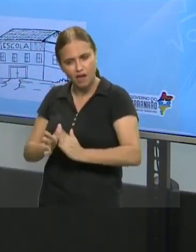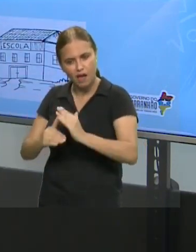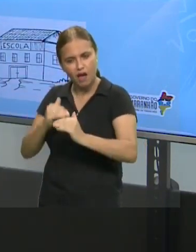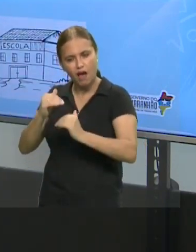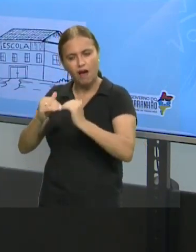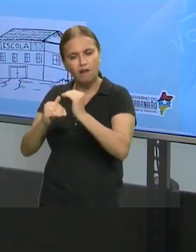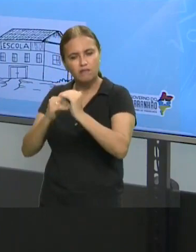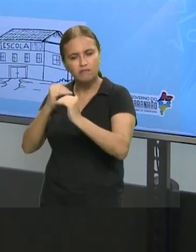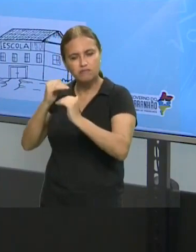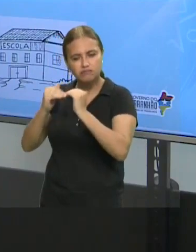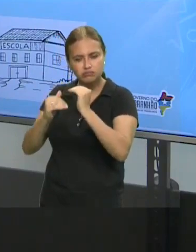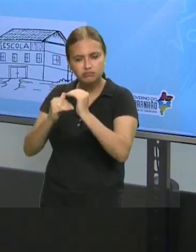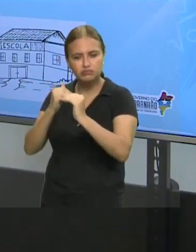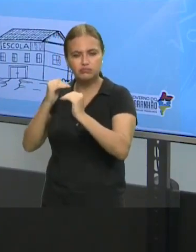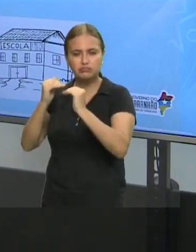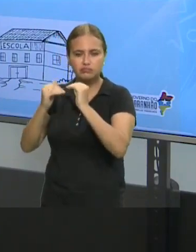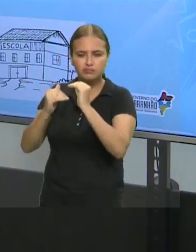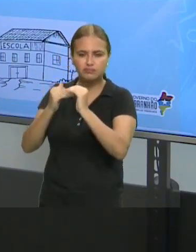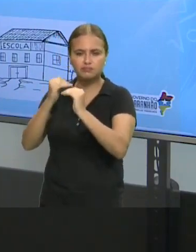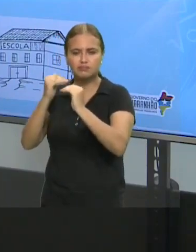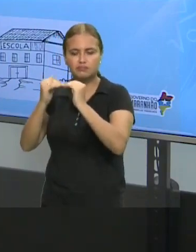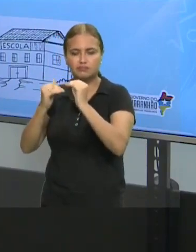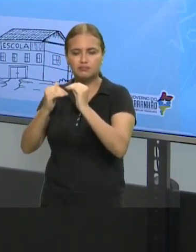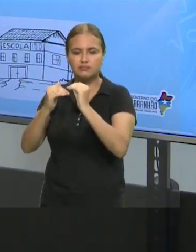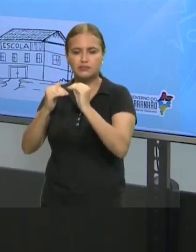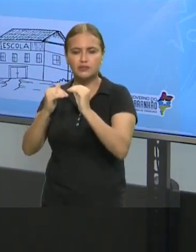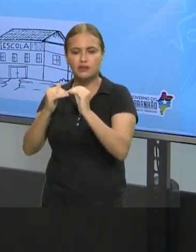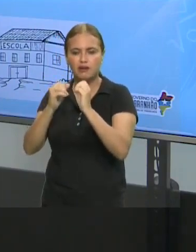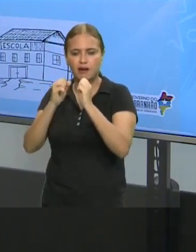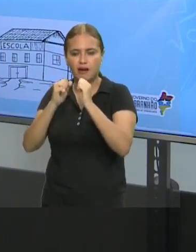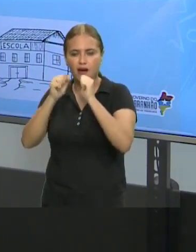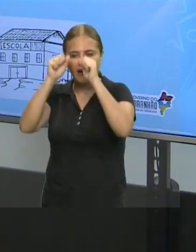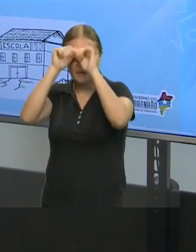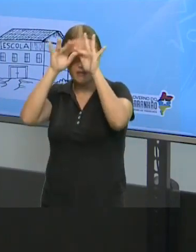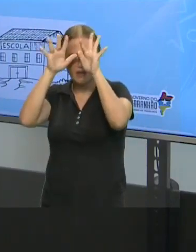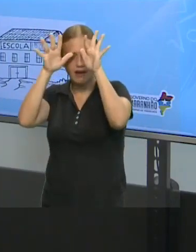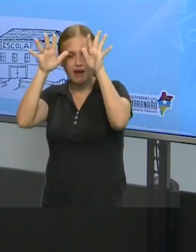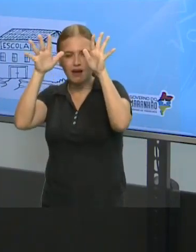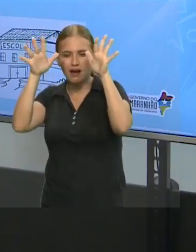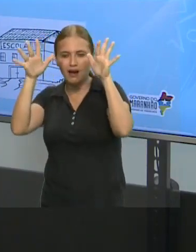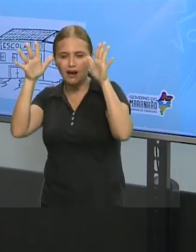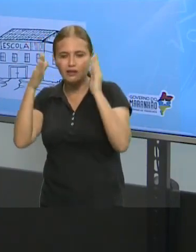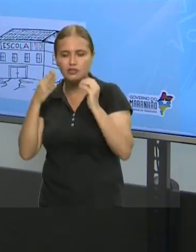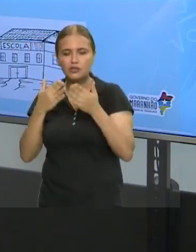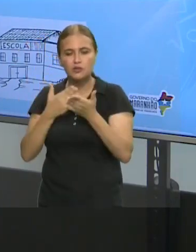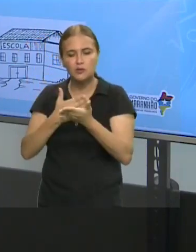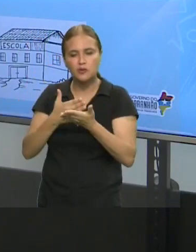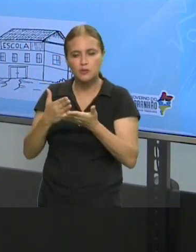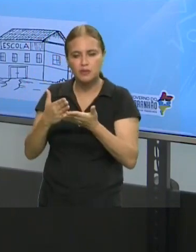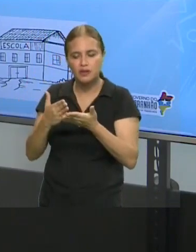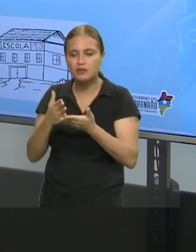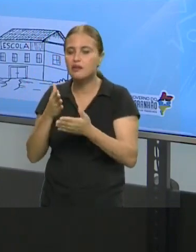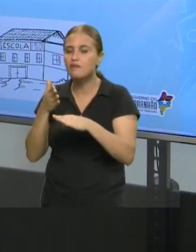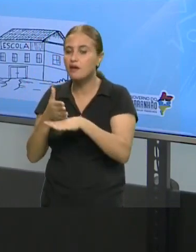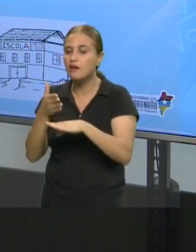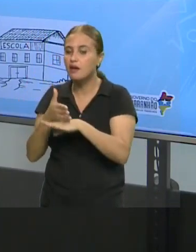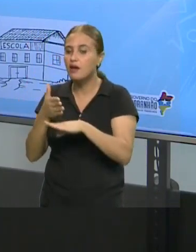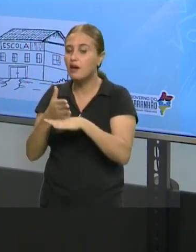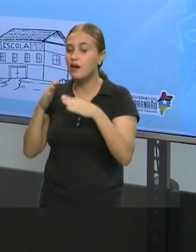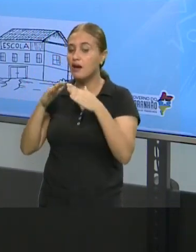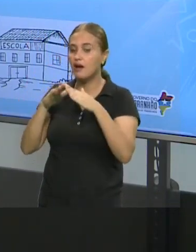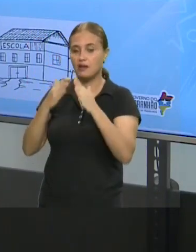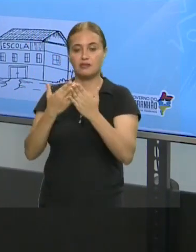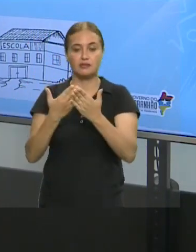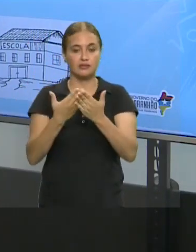e começa a ampliar o nosso raio de ação, digamos. E aí a gente vai para a escola. É onde nós